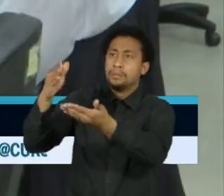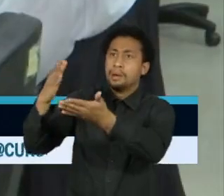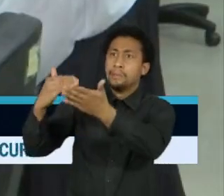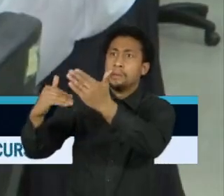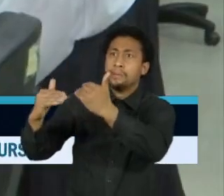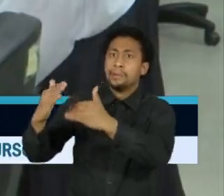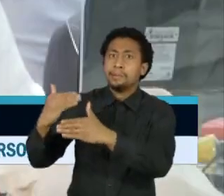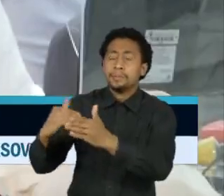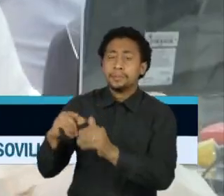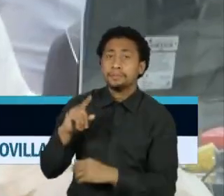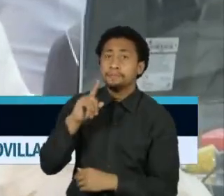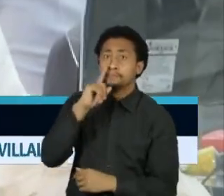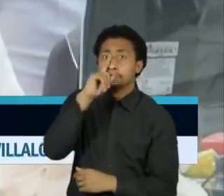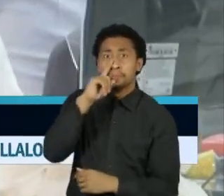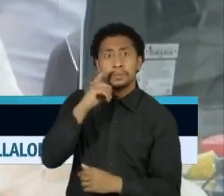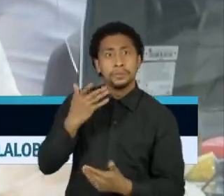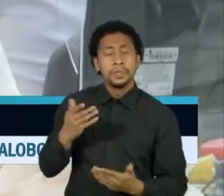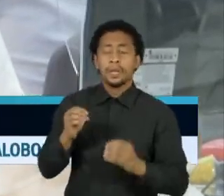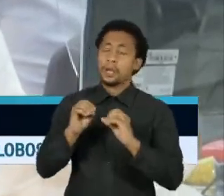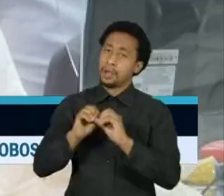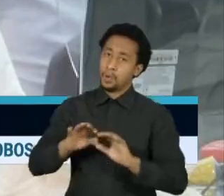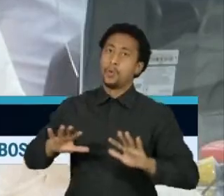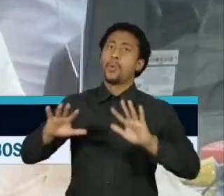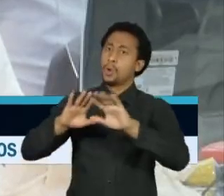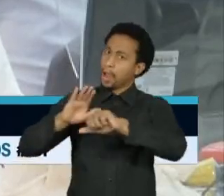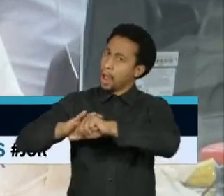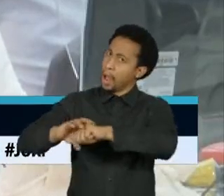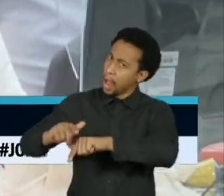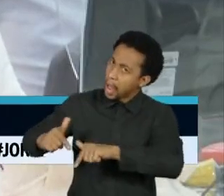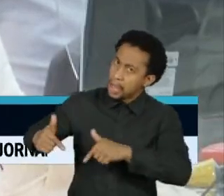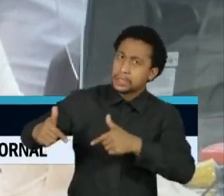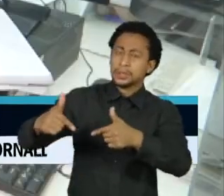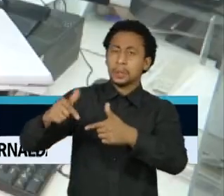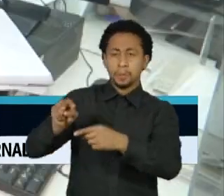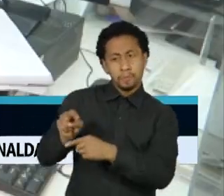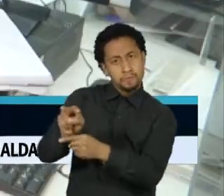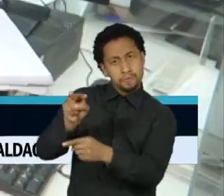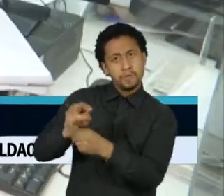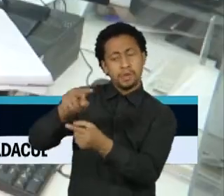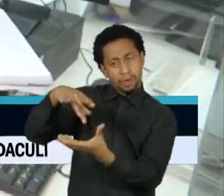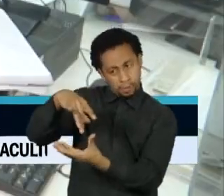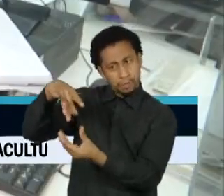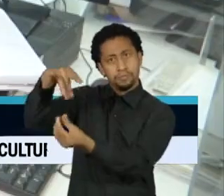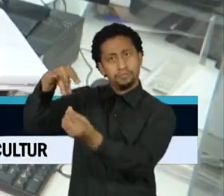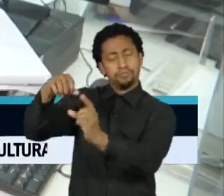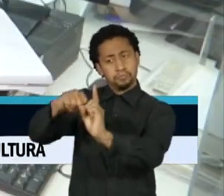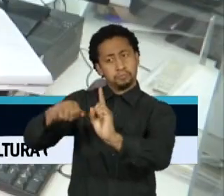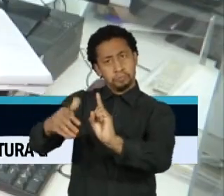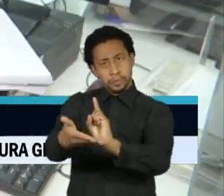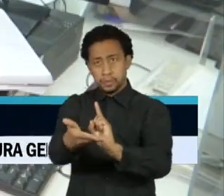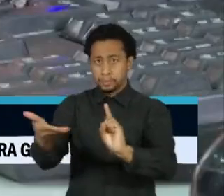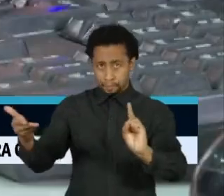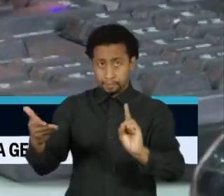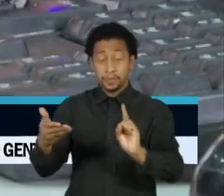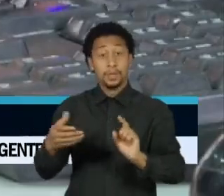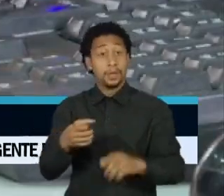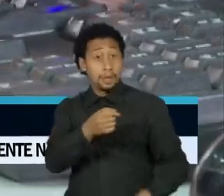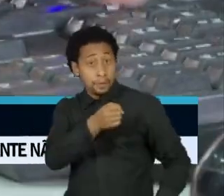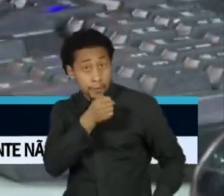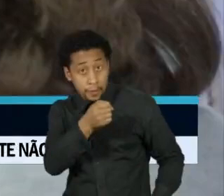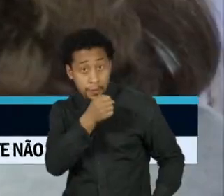a organização se concentra em defender o que chama de pedra angular das sociedades democráticas, uma imprensa livre,